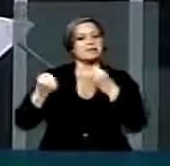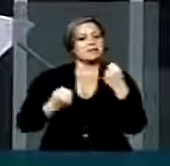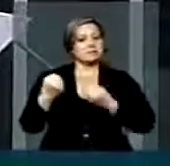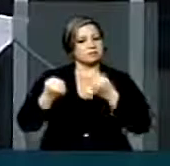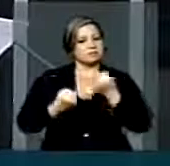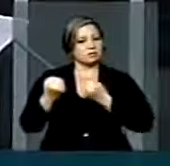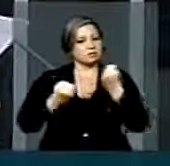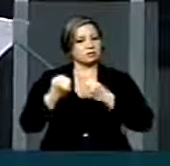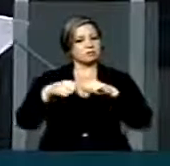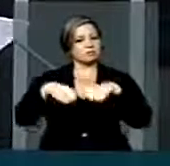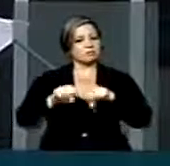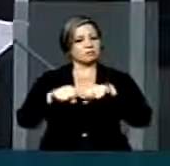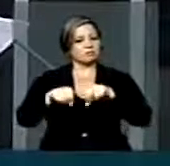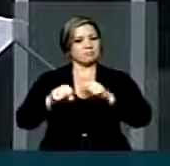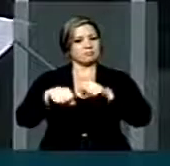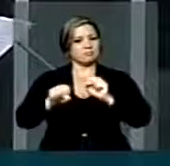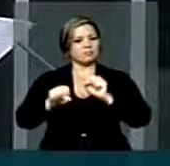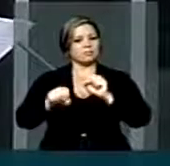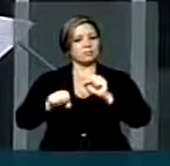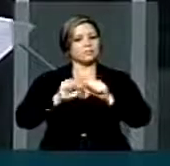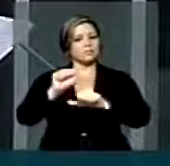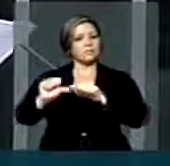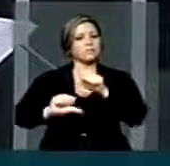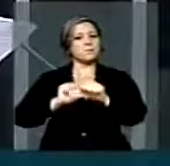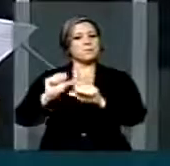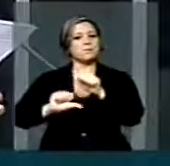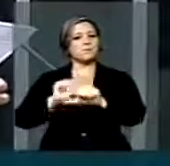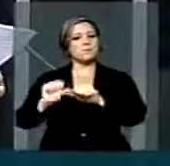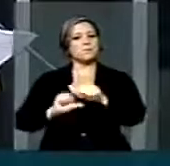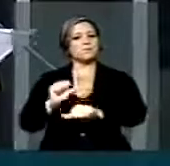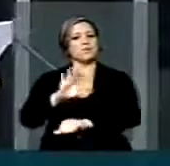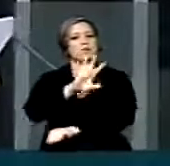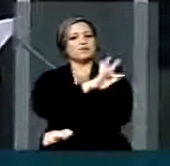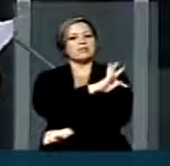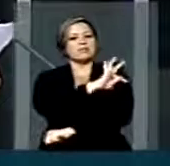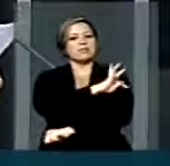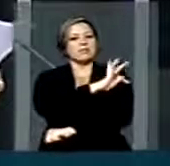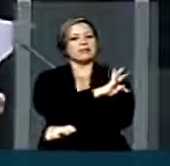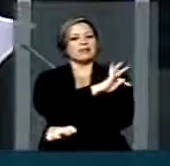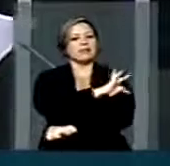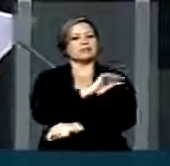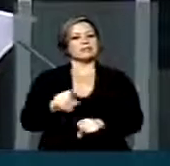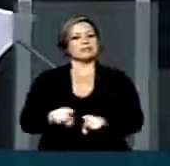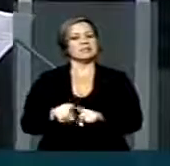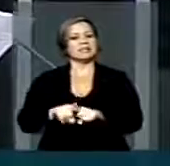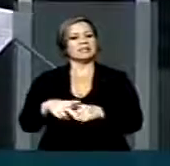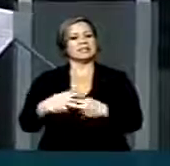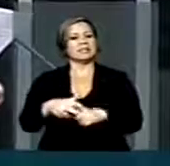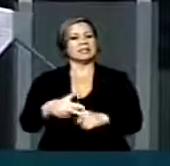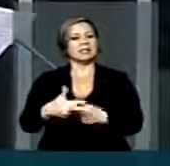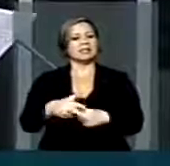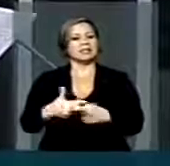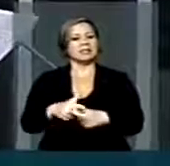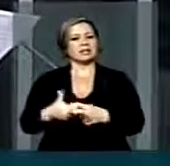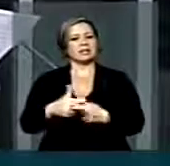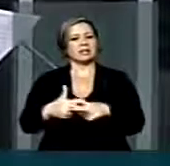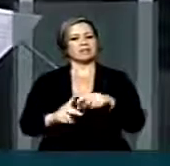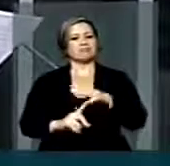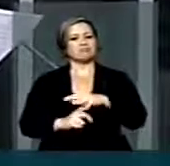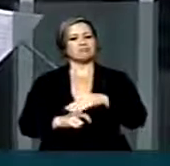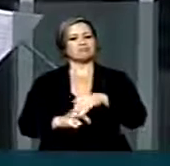modifiquem técnicas estéticas ou mecanicamente o automóvel ou